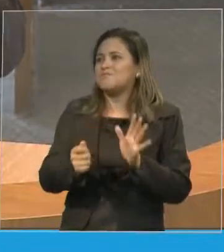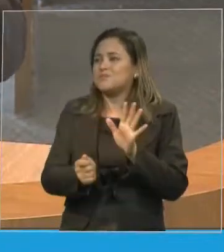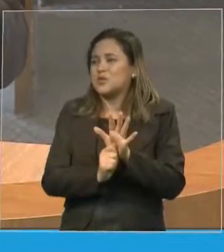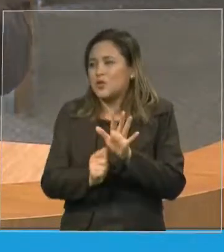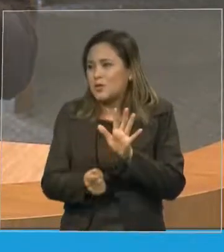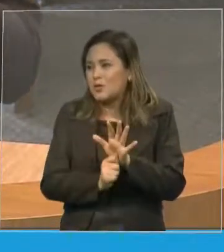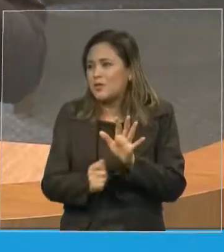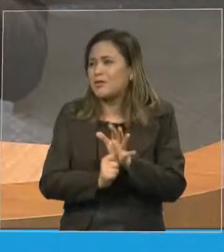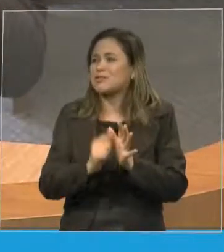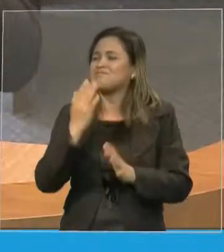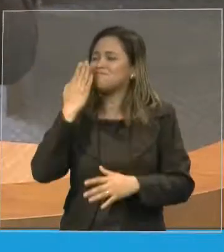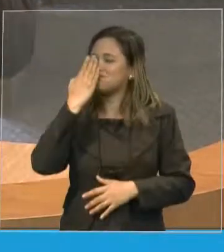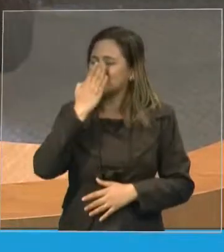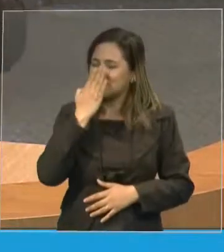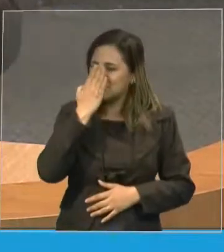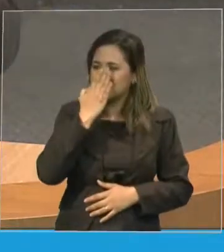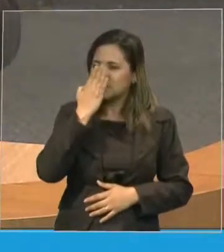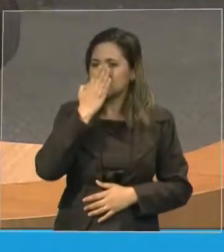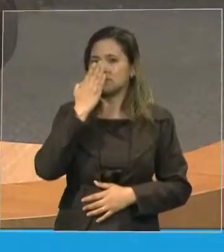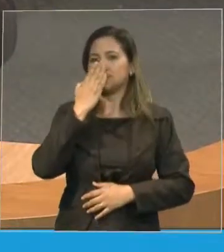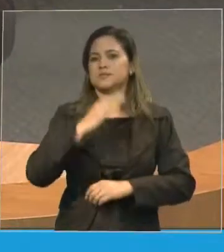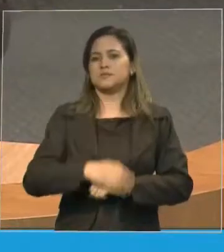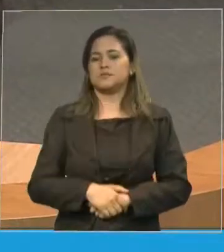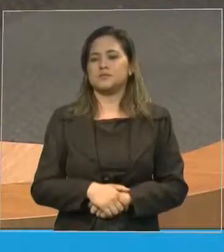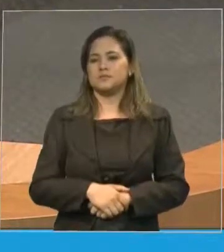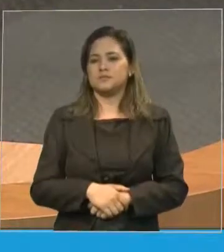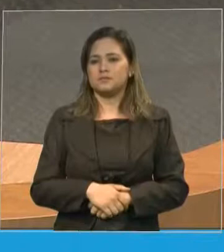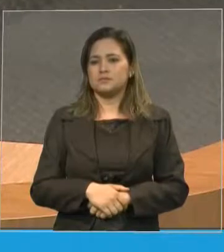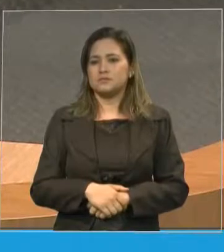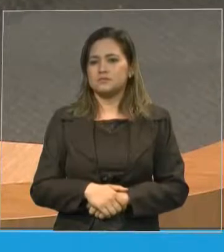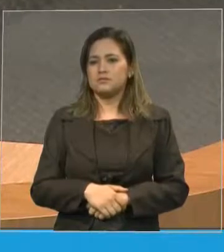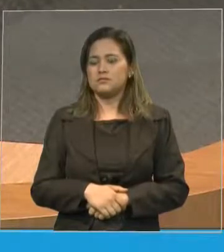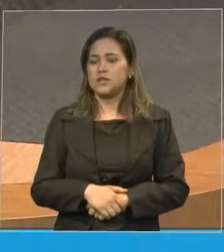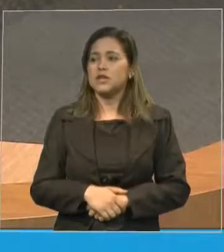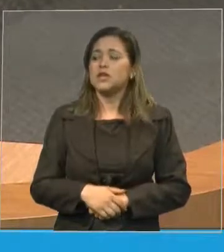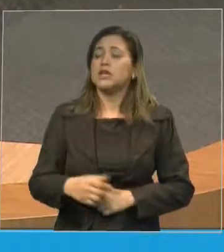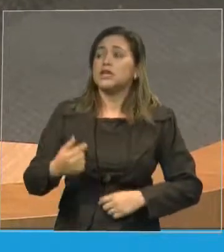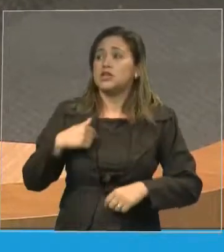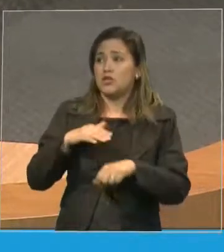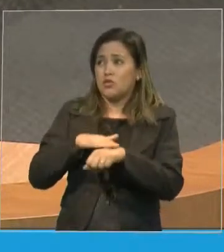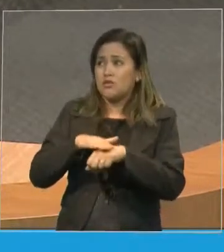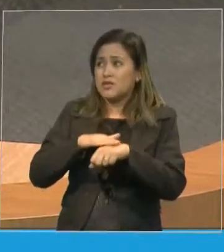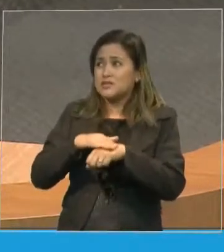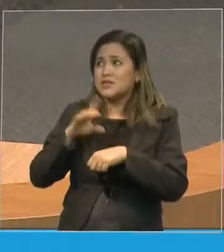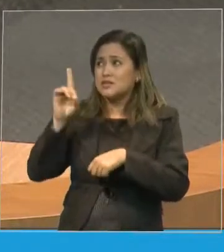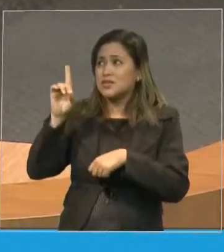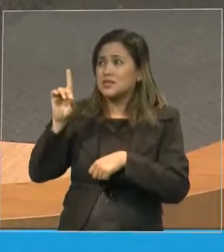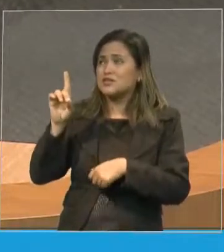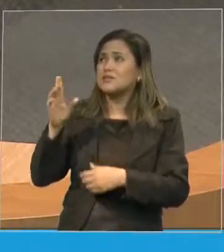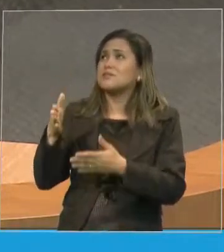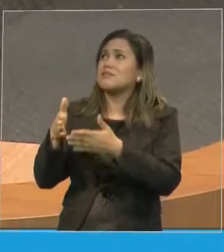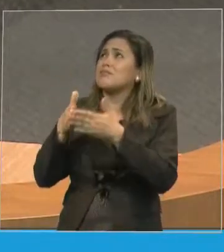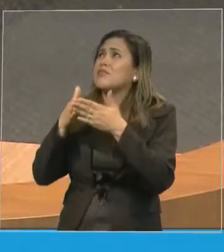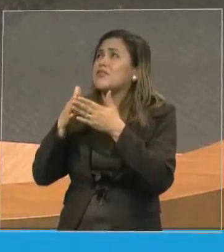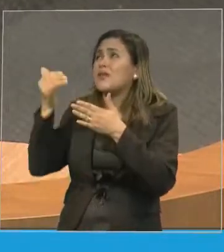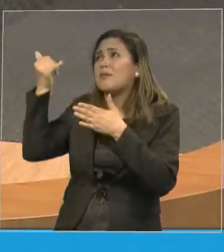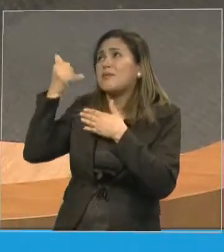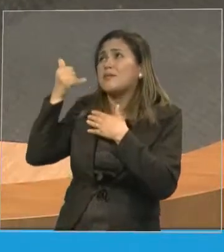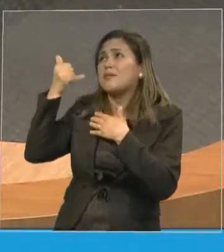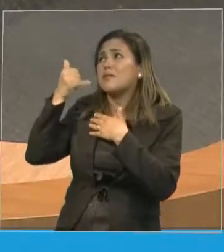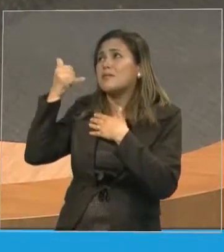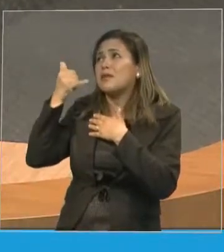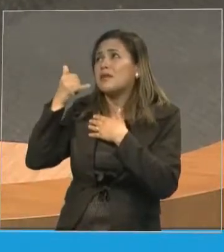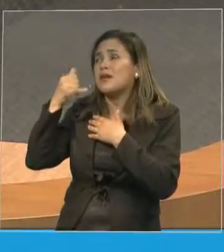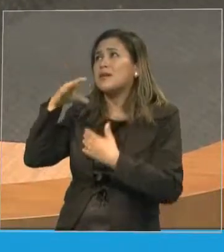disse naquele dia que queria ouvir a voz de Deus mas ele queria ouvir em